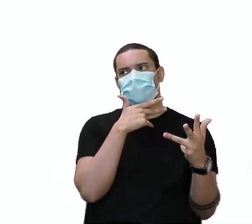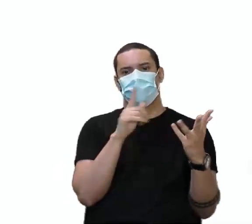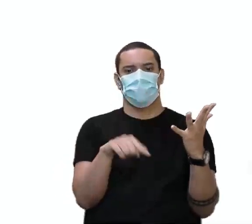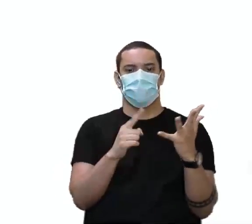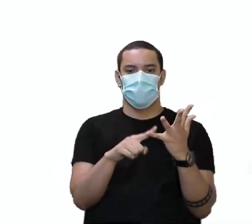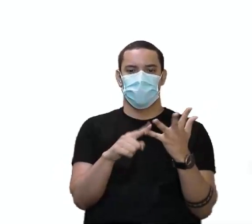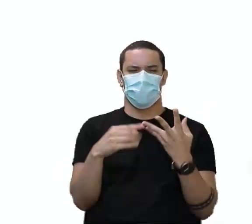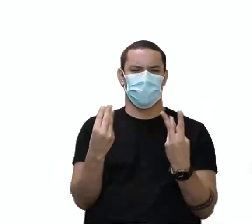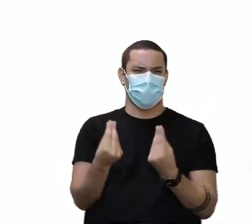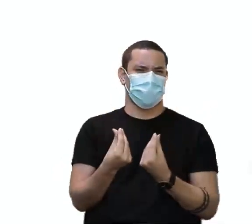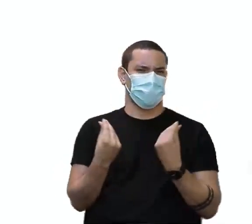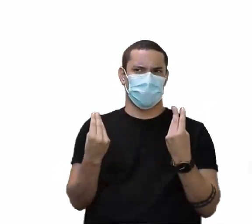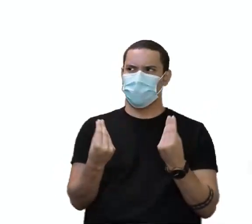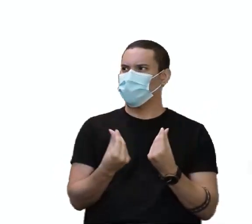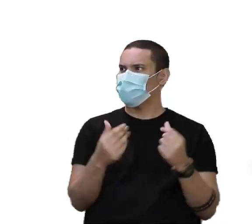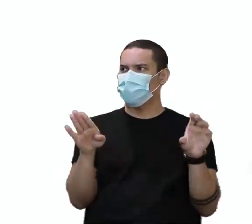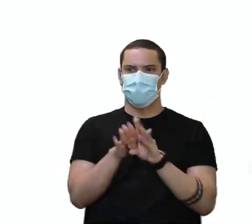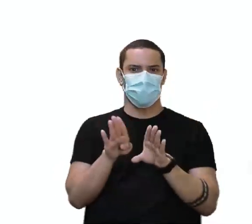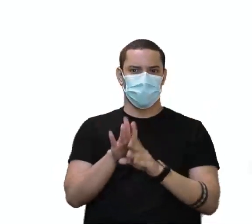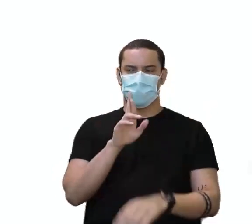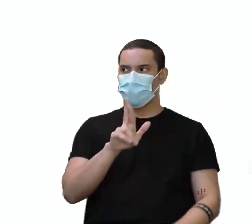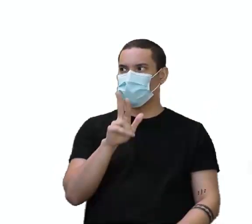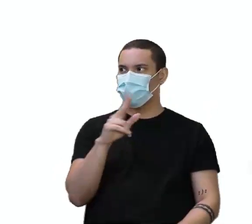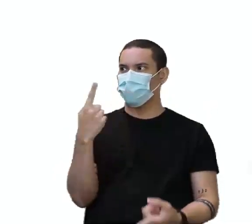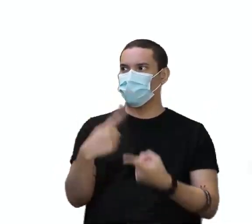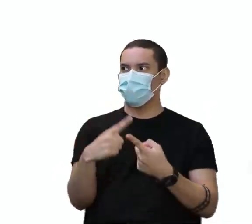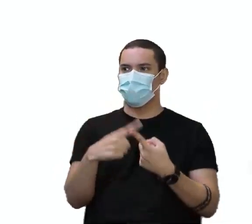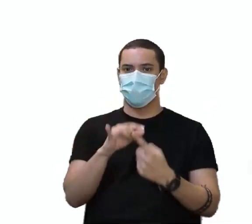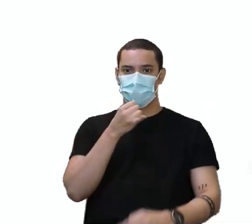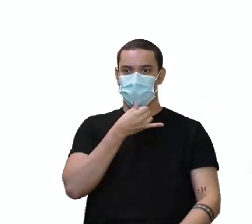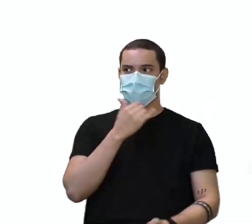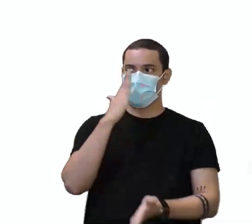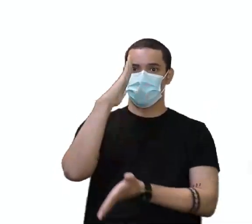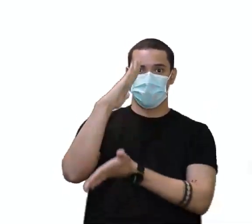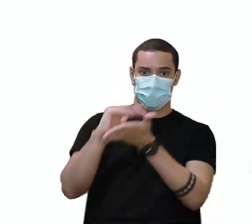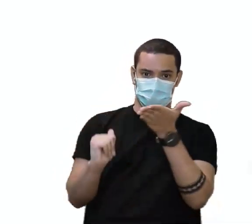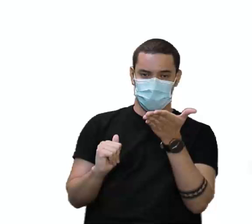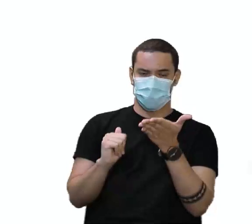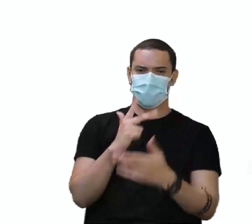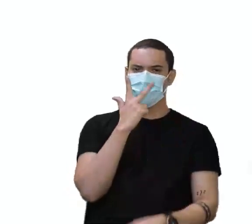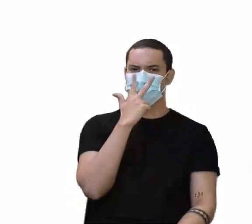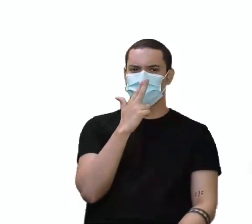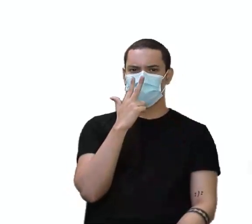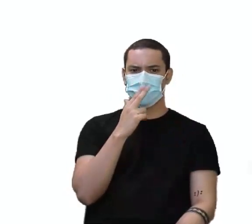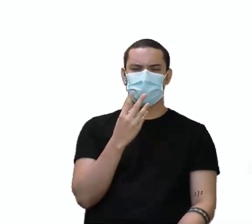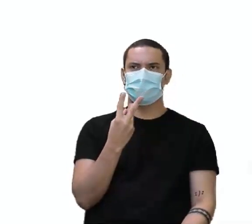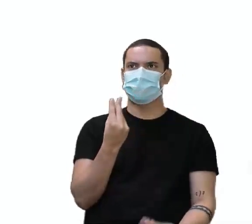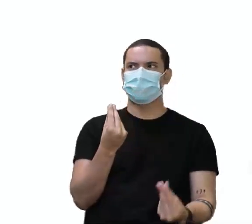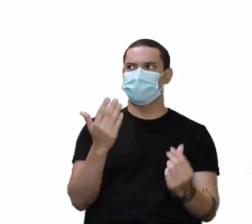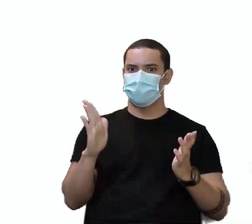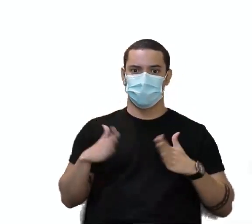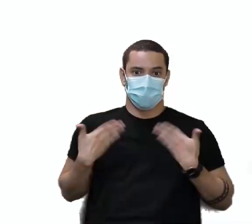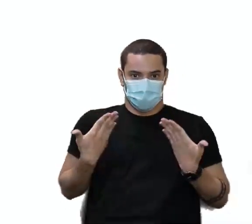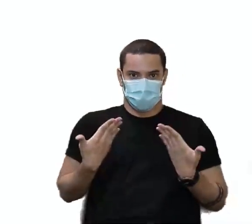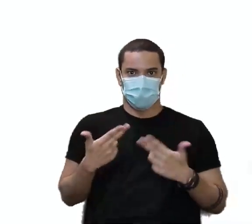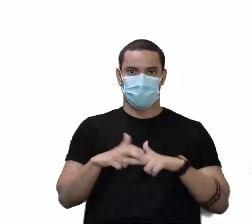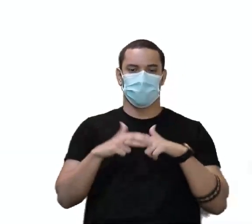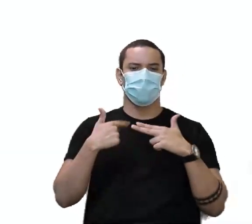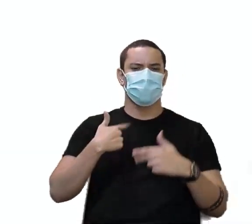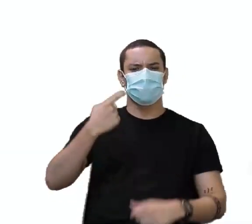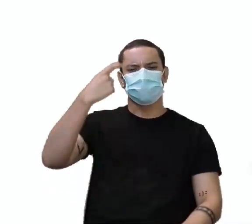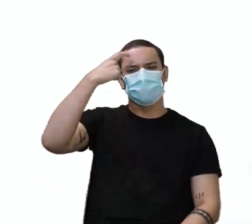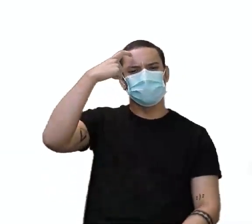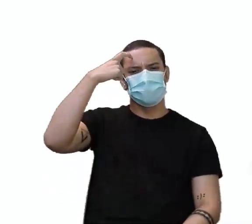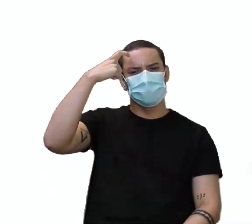Melancólico? Também não, porque triste, se eu tirei o triste, também eu tiro o melancólico. Ele parece para mim assustado. E eu, inclusive, tenho